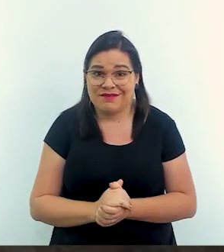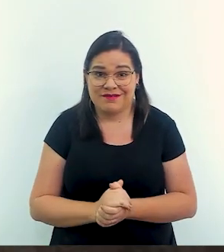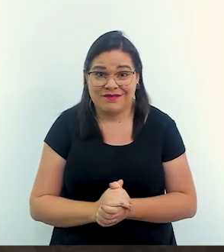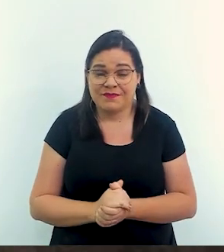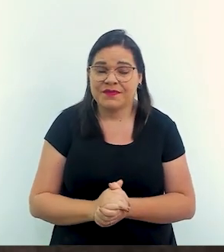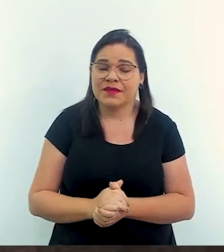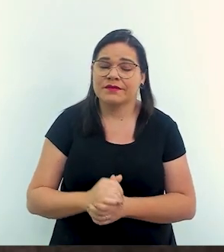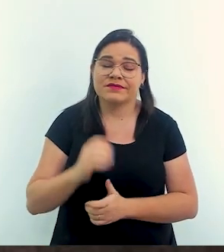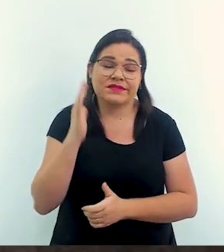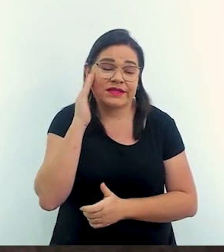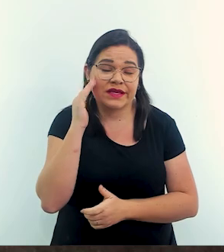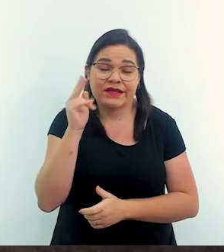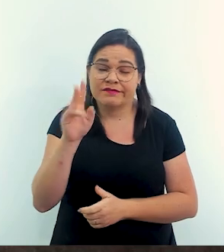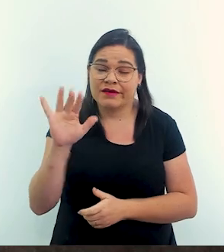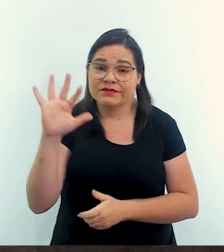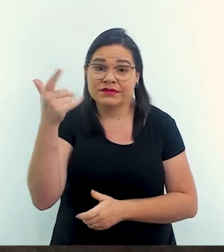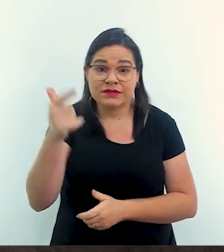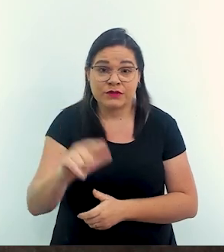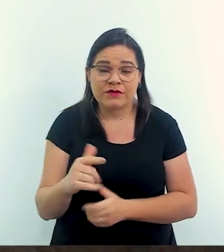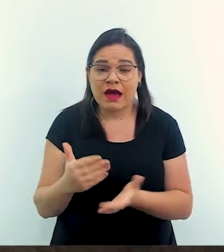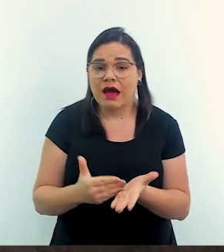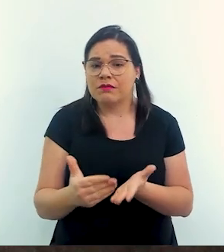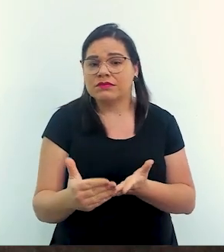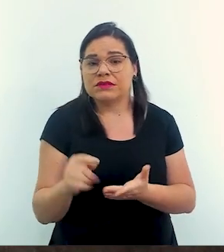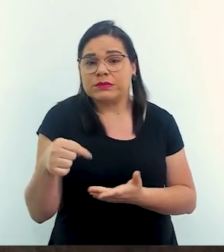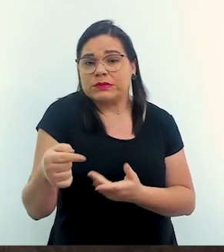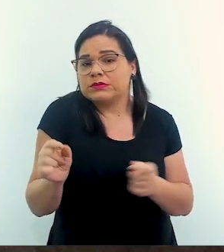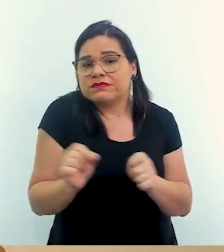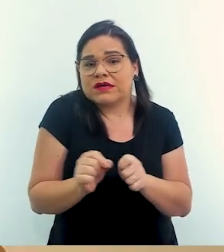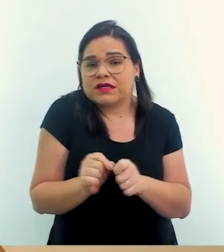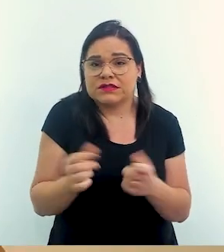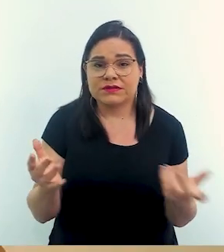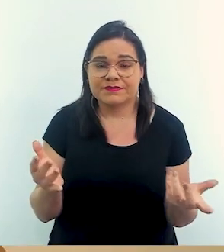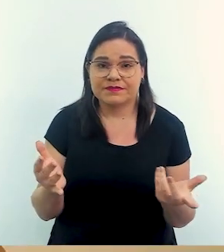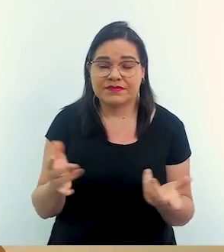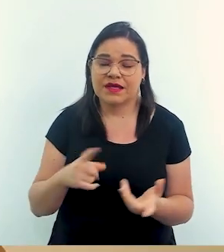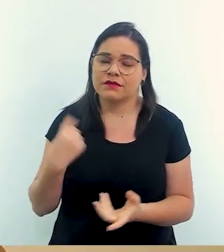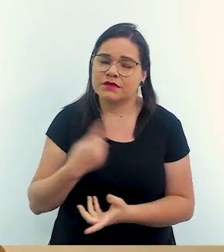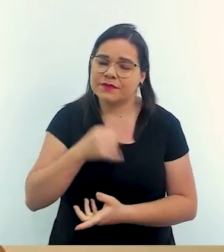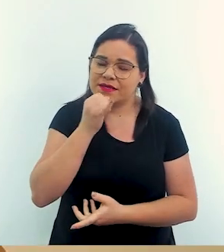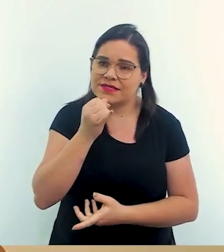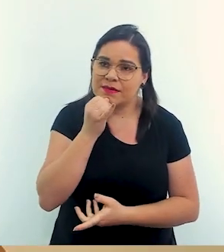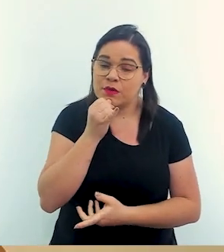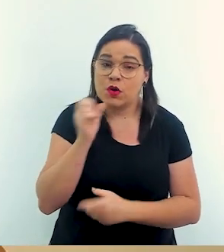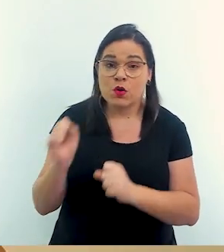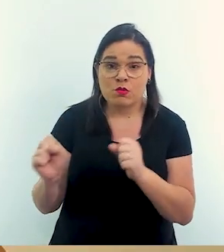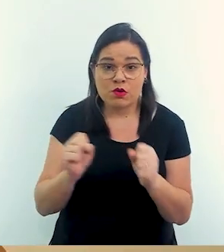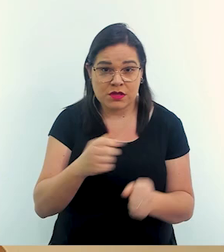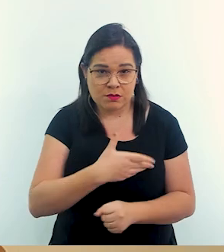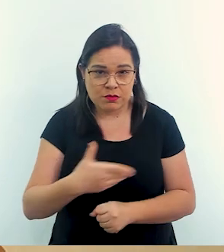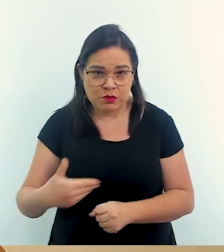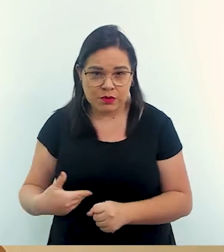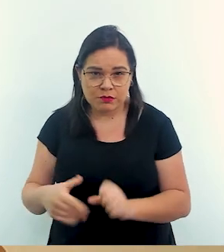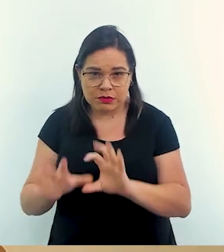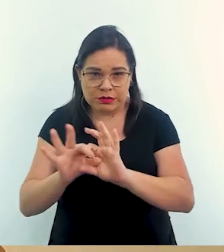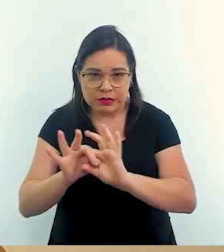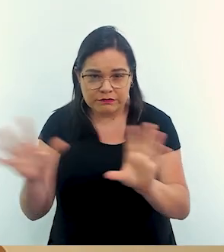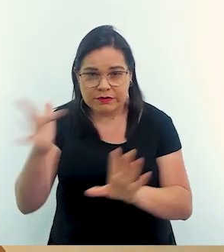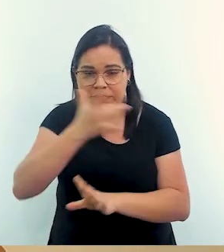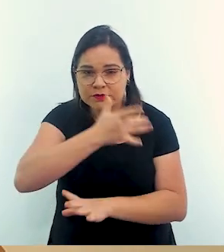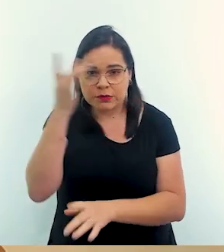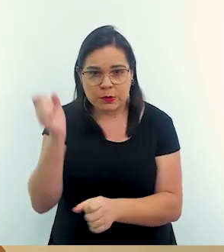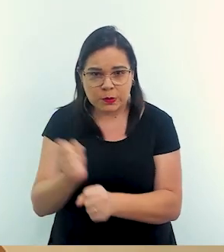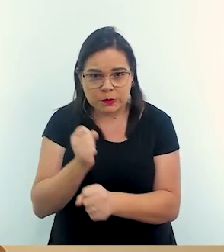Então, a gente tem que entender que isso vai acontecer de novo. E a partir disso, que fazer? Por exemplo, a gente vai permitir poder público que essas pessoas